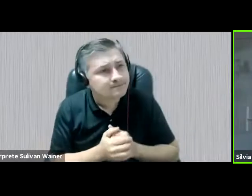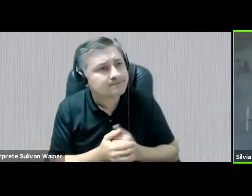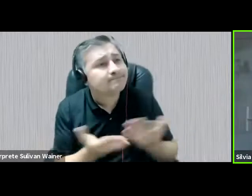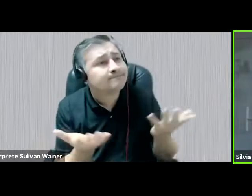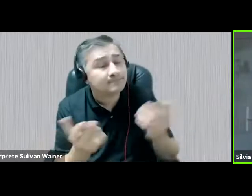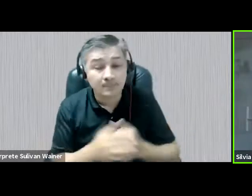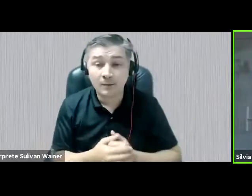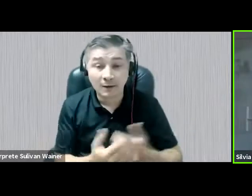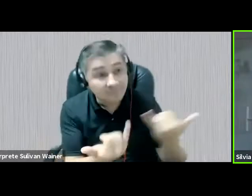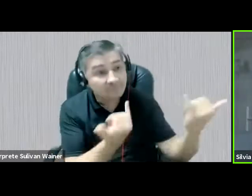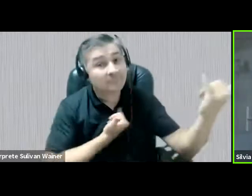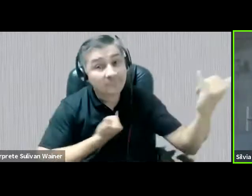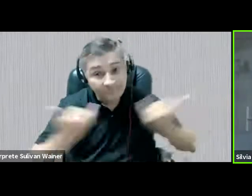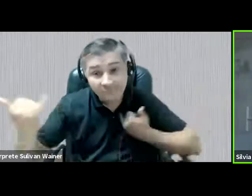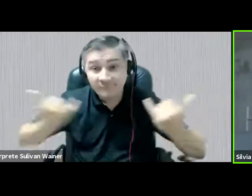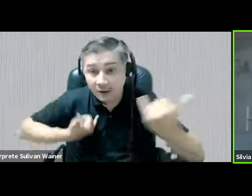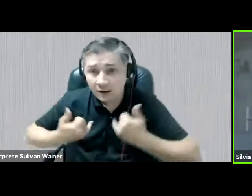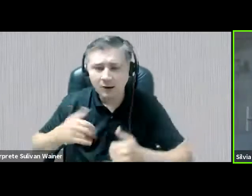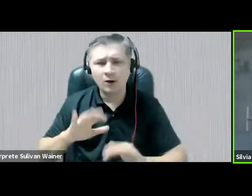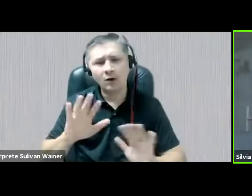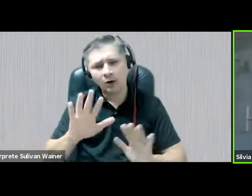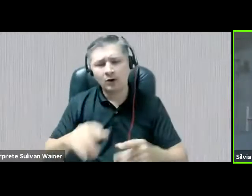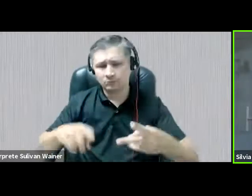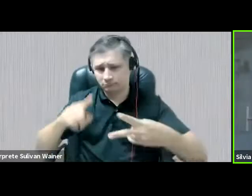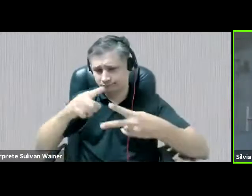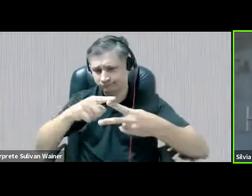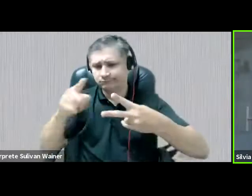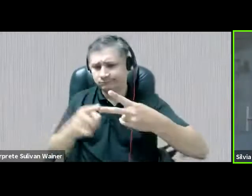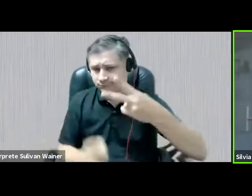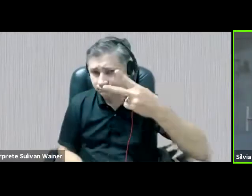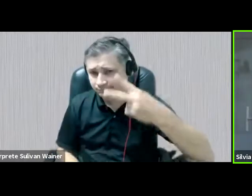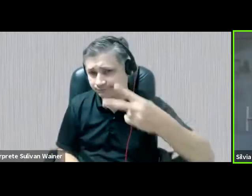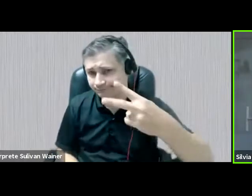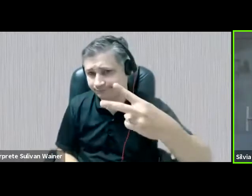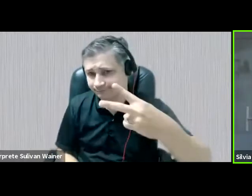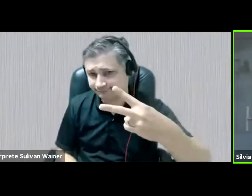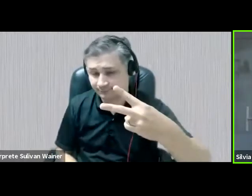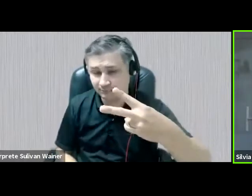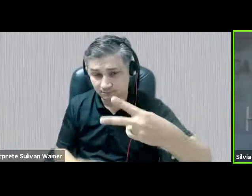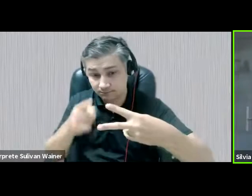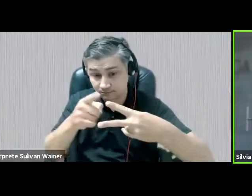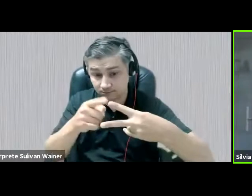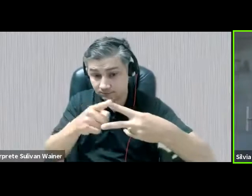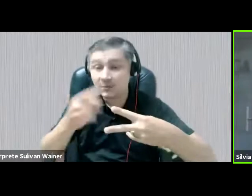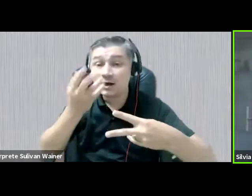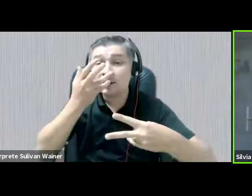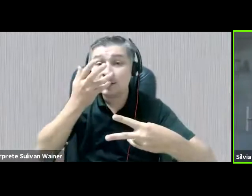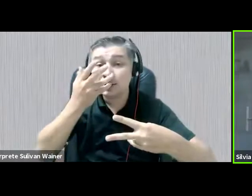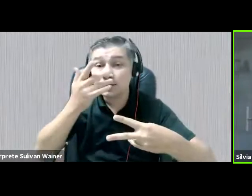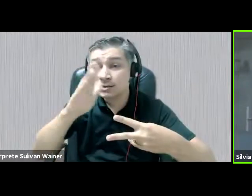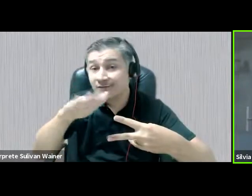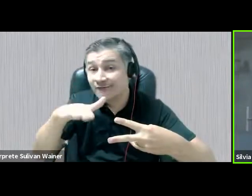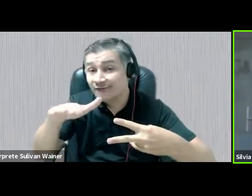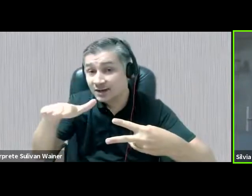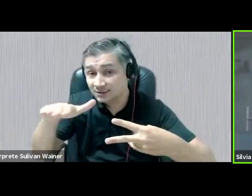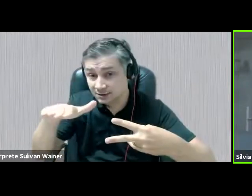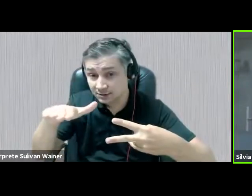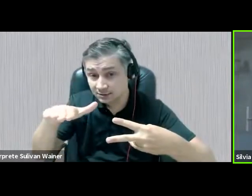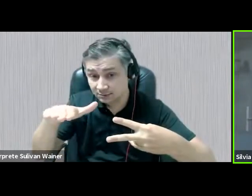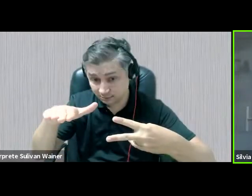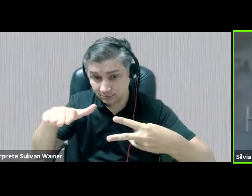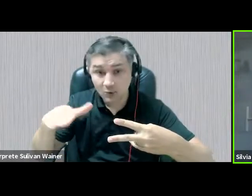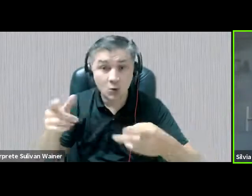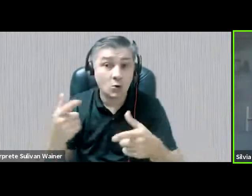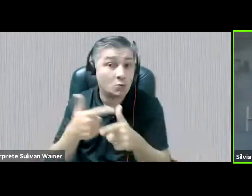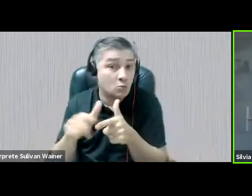Silvia, penso que poderíamos abordar dois temas, as infâncias e a crise sanitária do